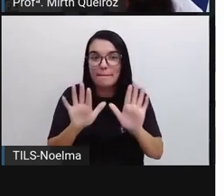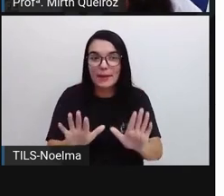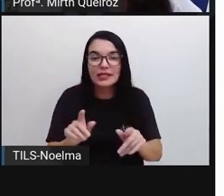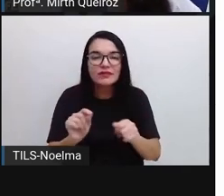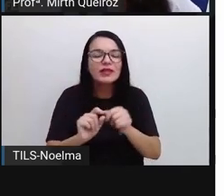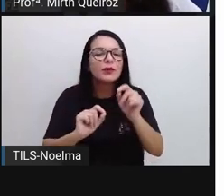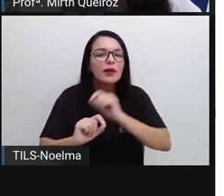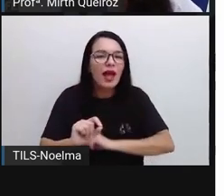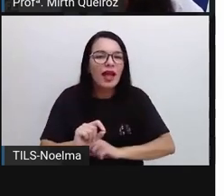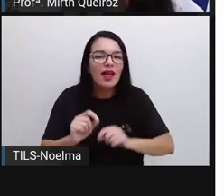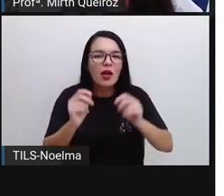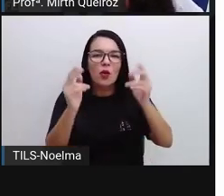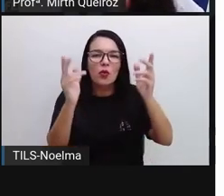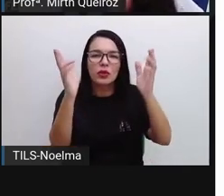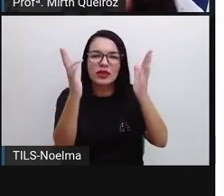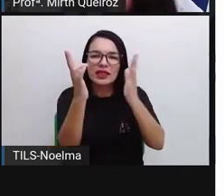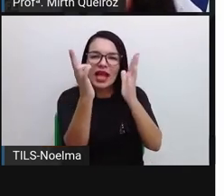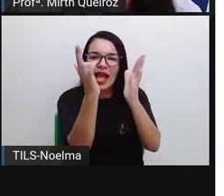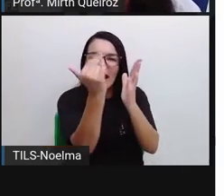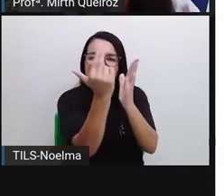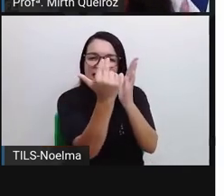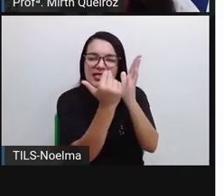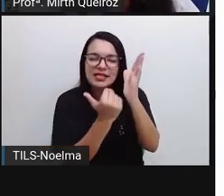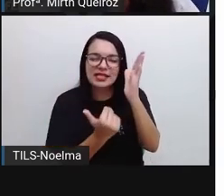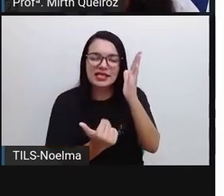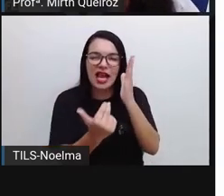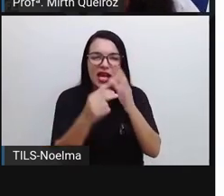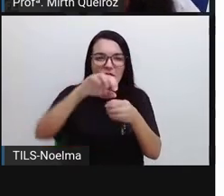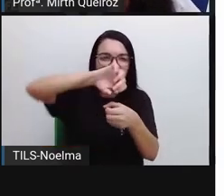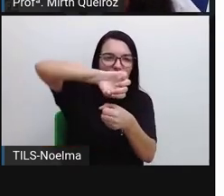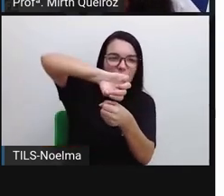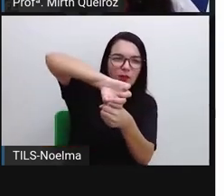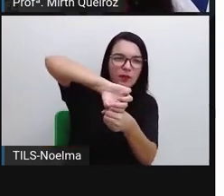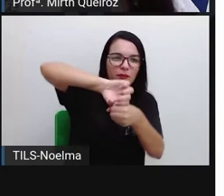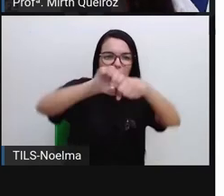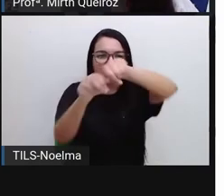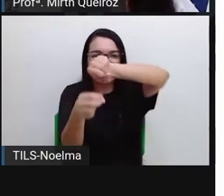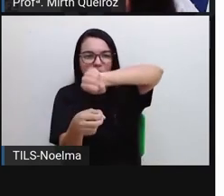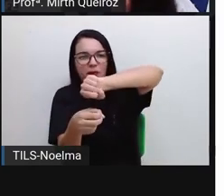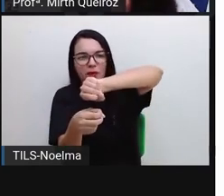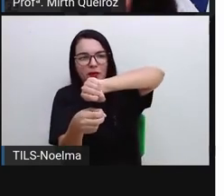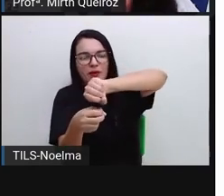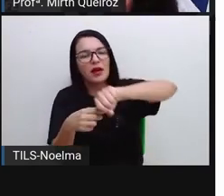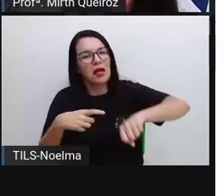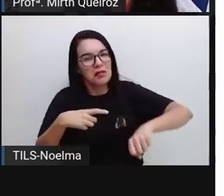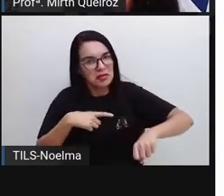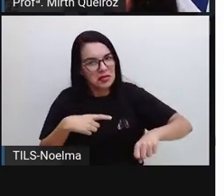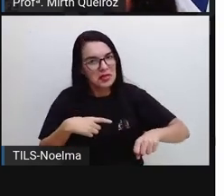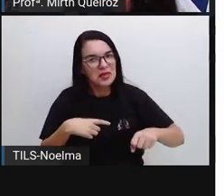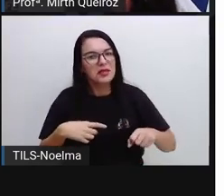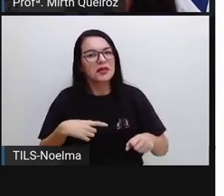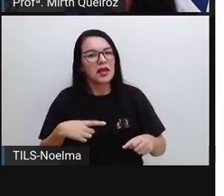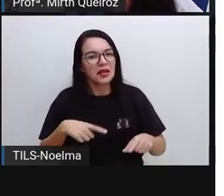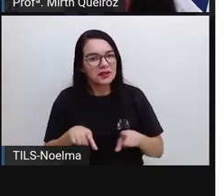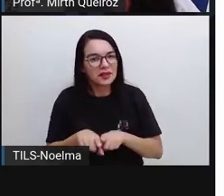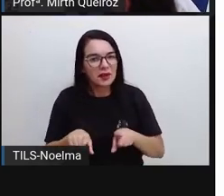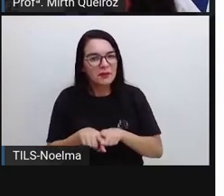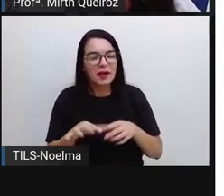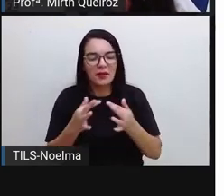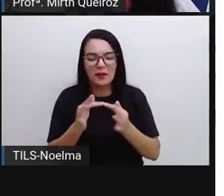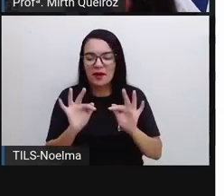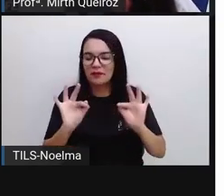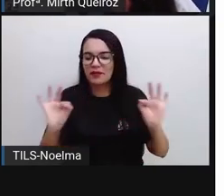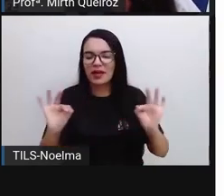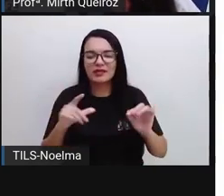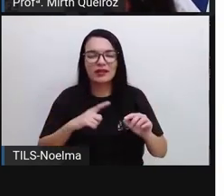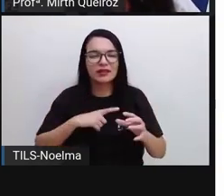ampulheta, né? E, além da ampulheta aí, nós temos uma frase no meio dela que tem tudo